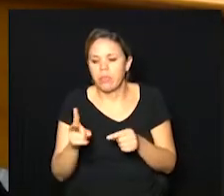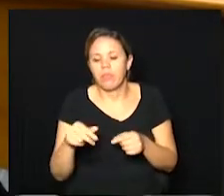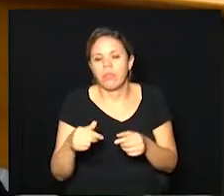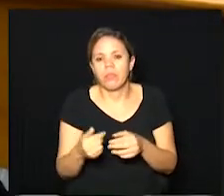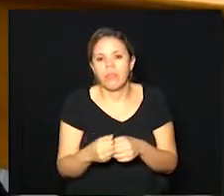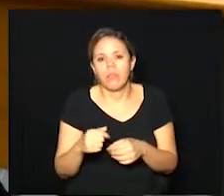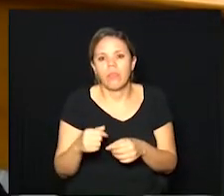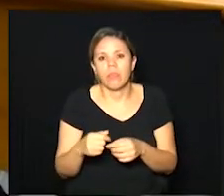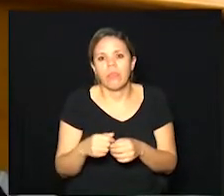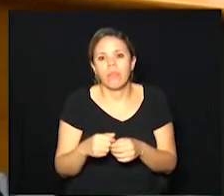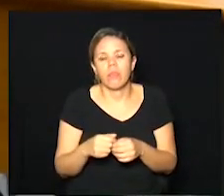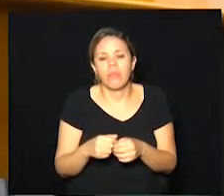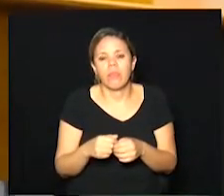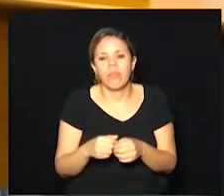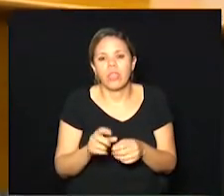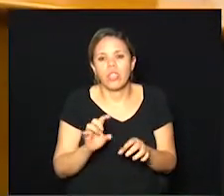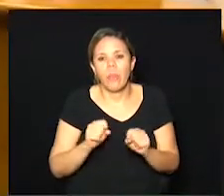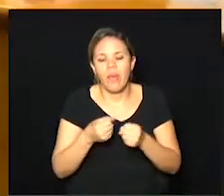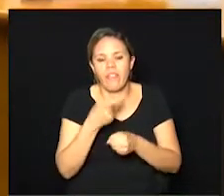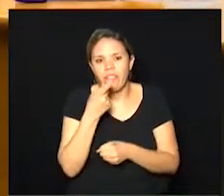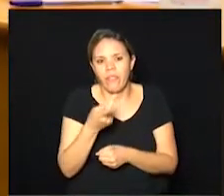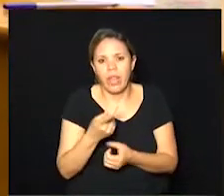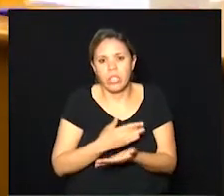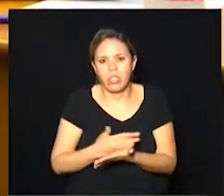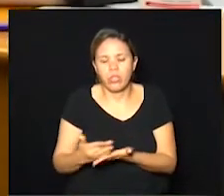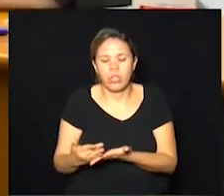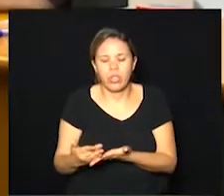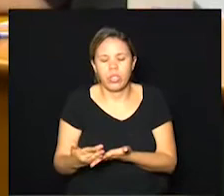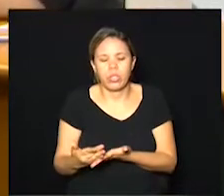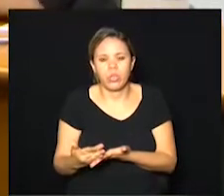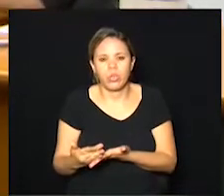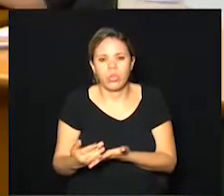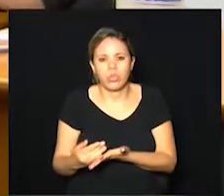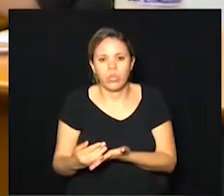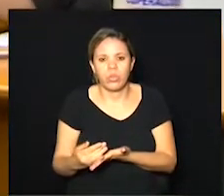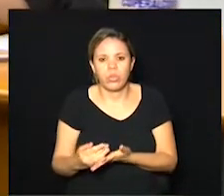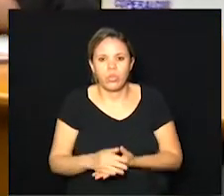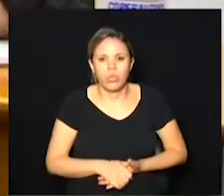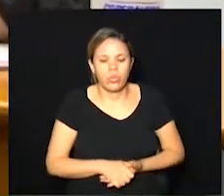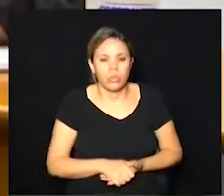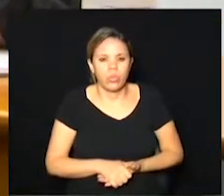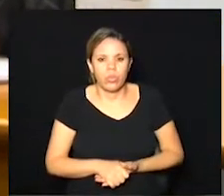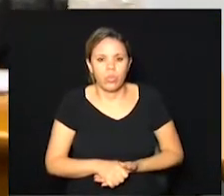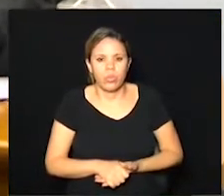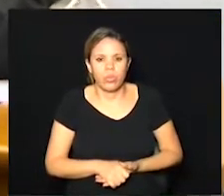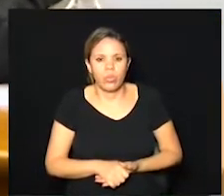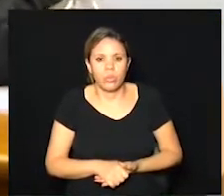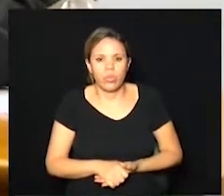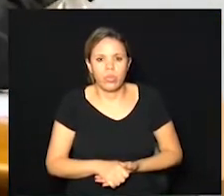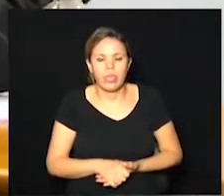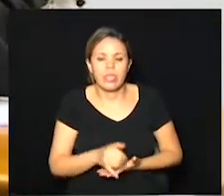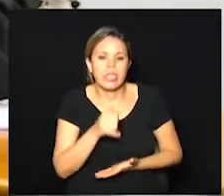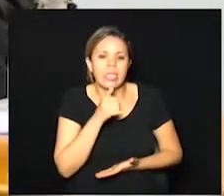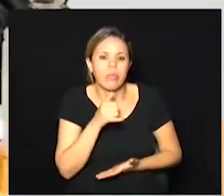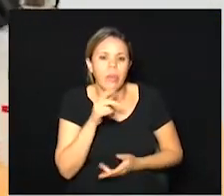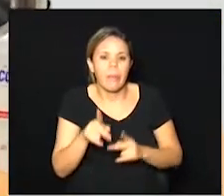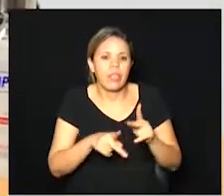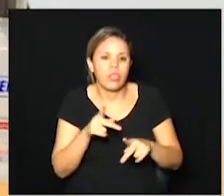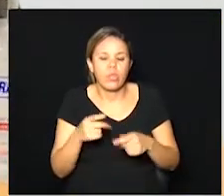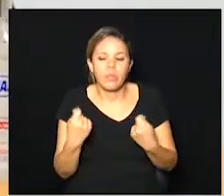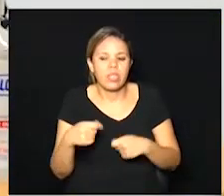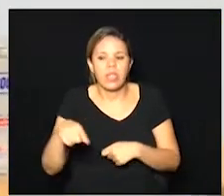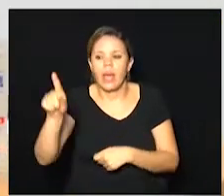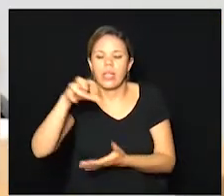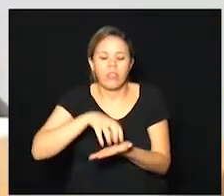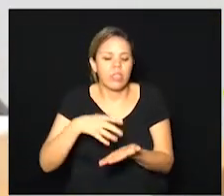e outra coisa também apenas para reafirmar desde o início a autodeclaração para atestado para a pessoa não precisar